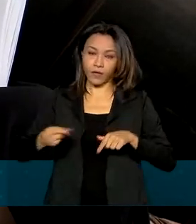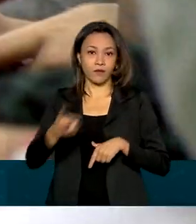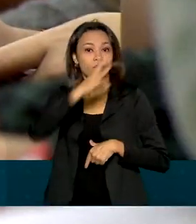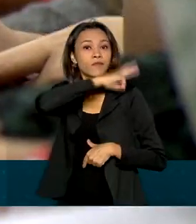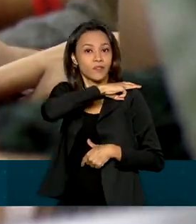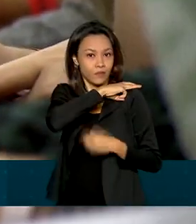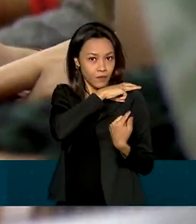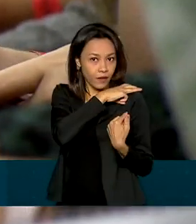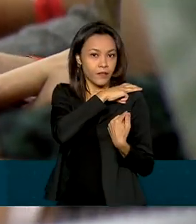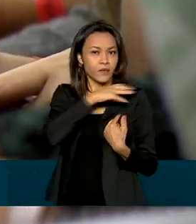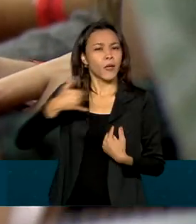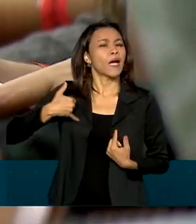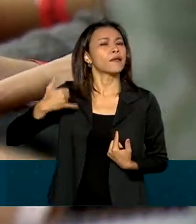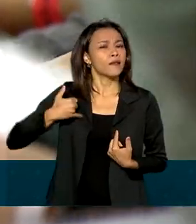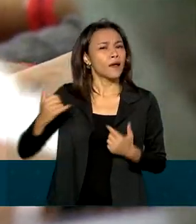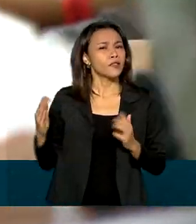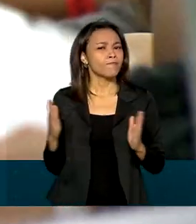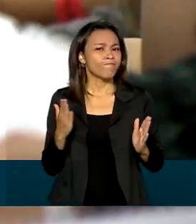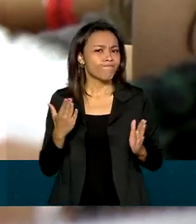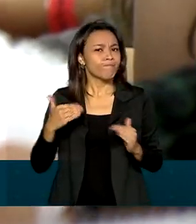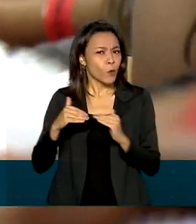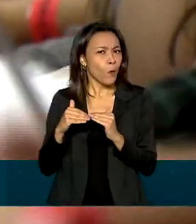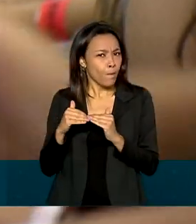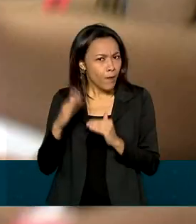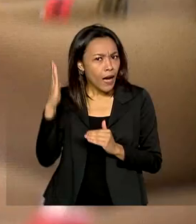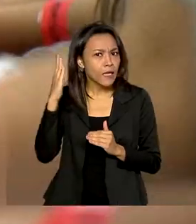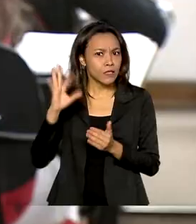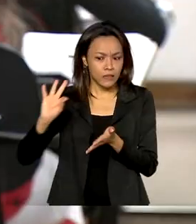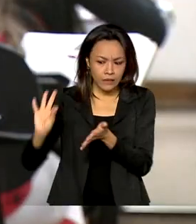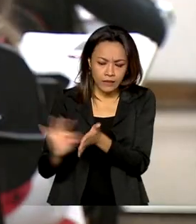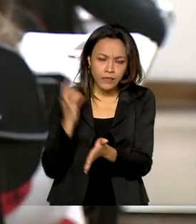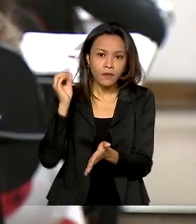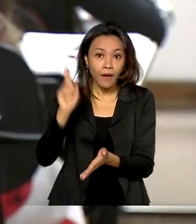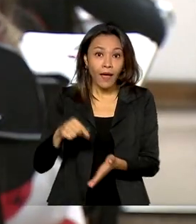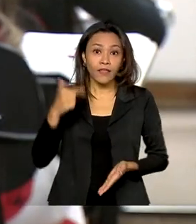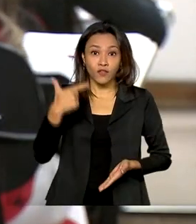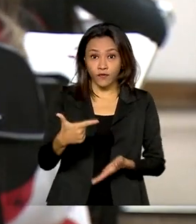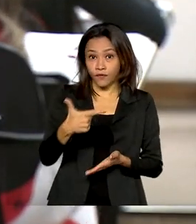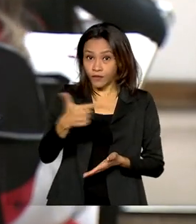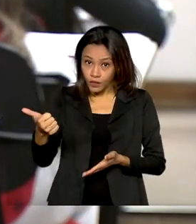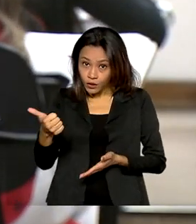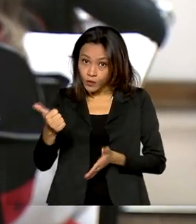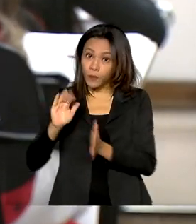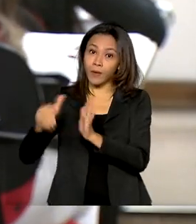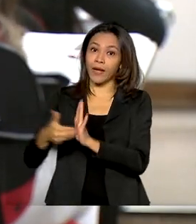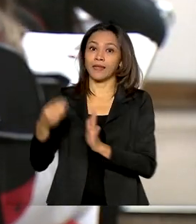médio. A faixa etária com maior número de inscritos é de 21 a 30 anos.